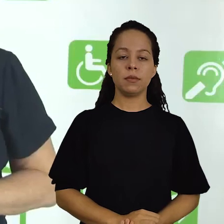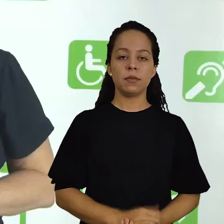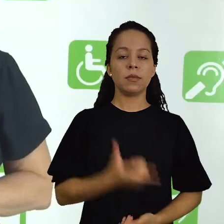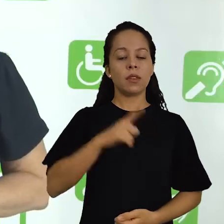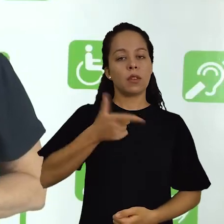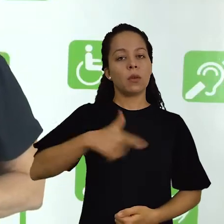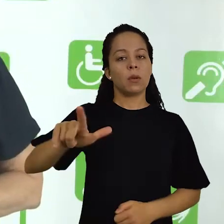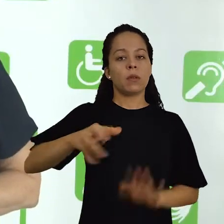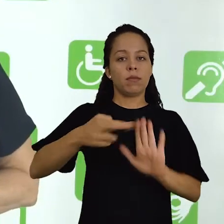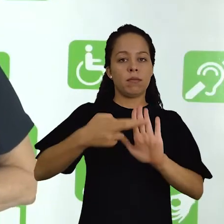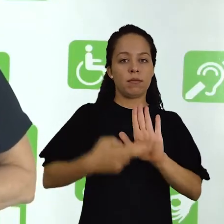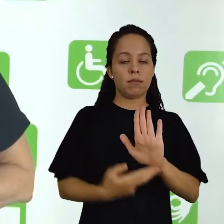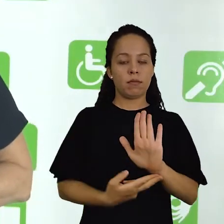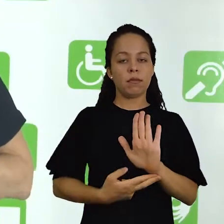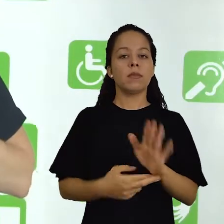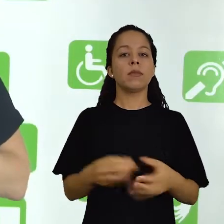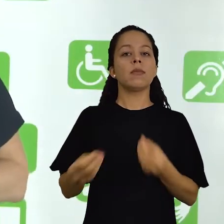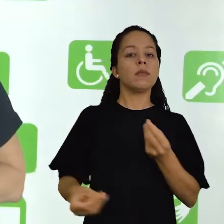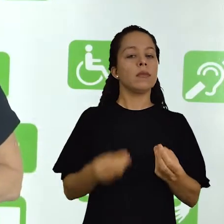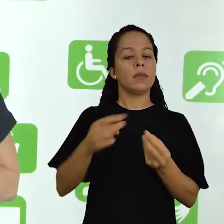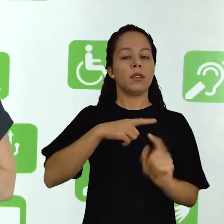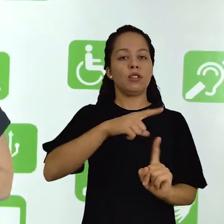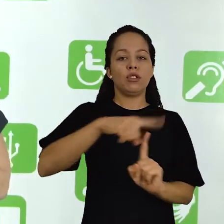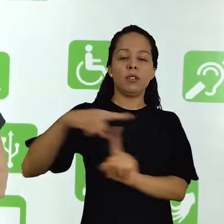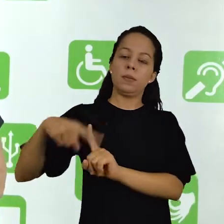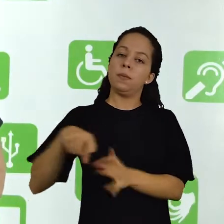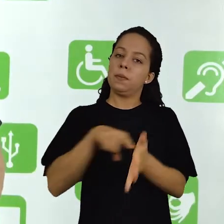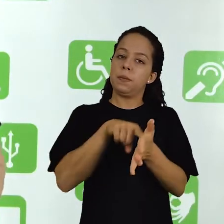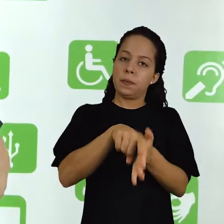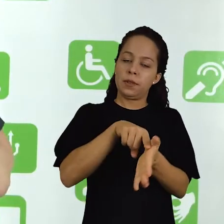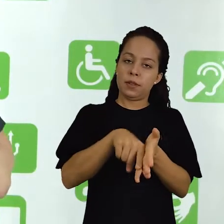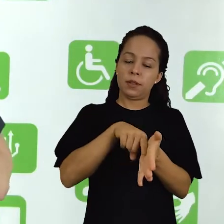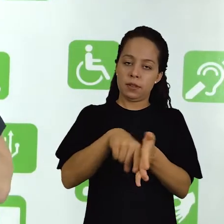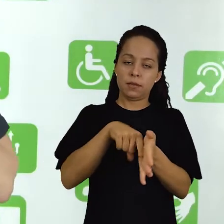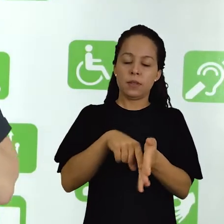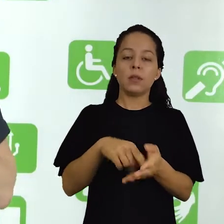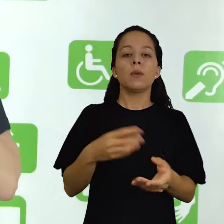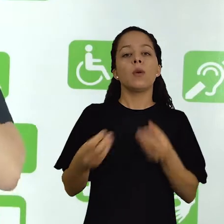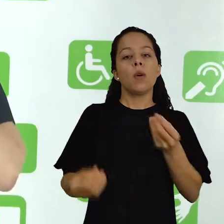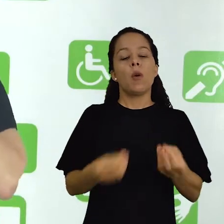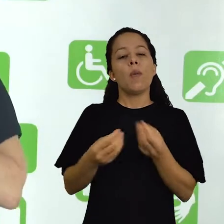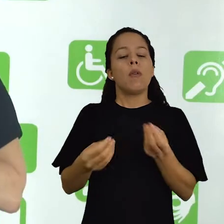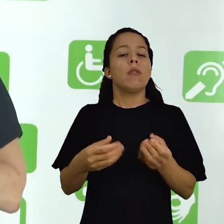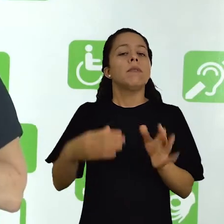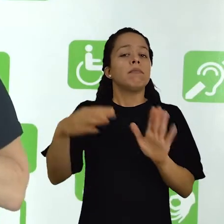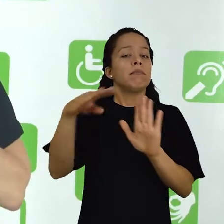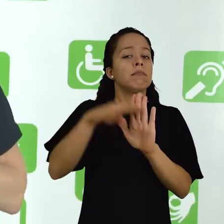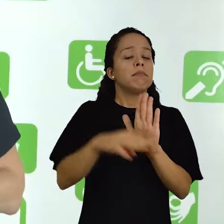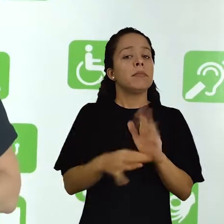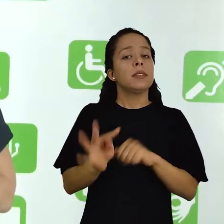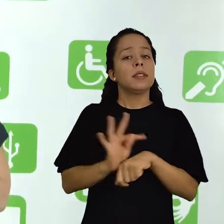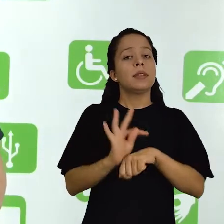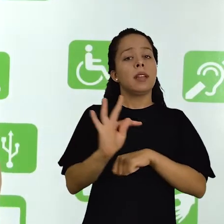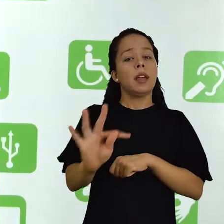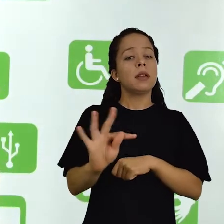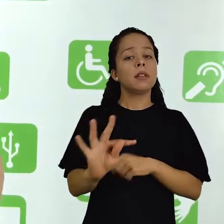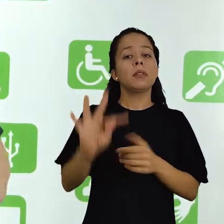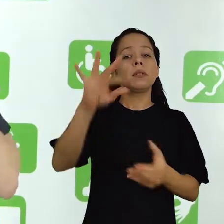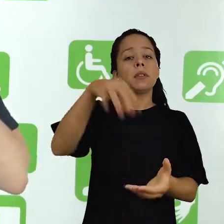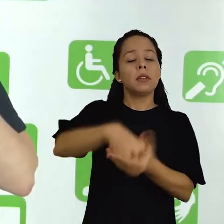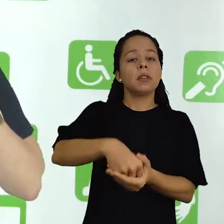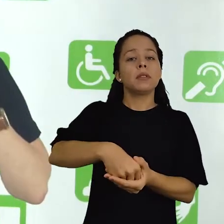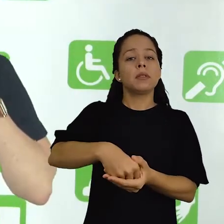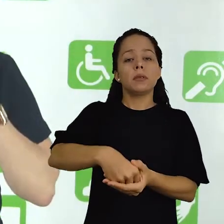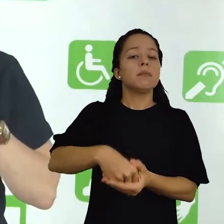Outro critério adotado na classificação das pesquisas diz respeito aos procedimentos técnicos adotados. E para isso, a